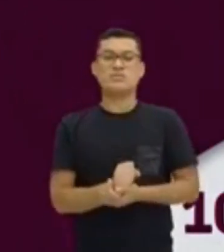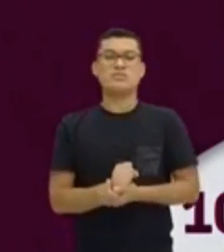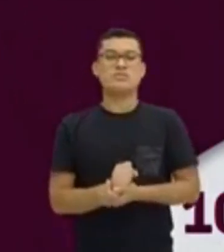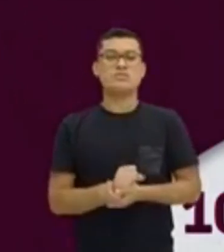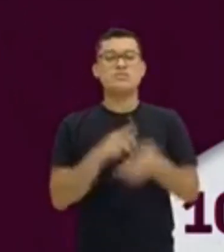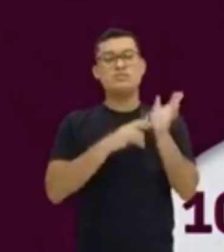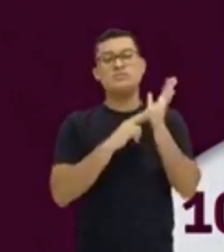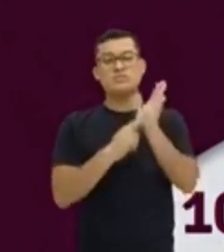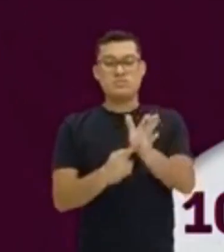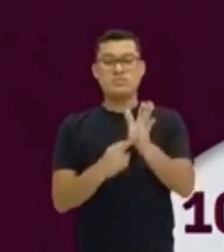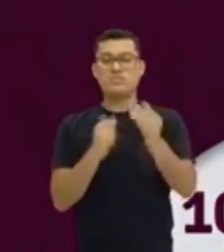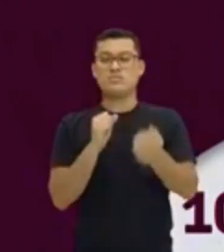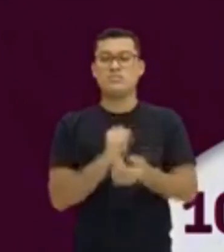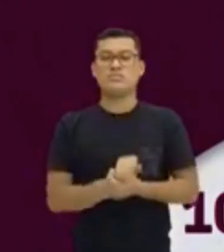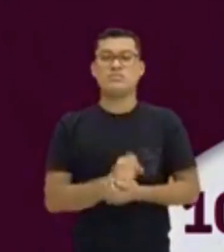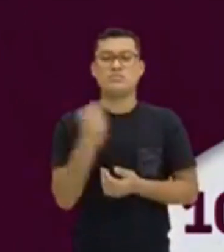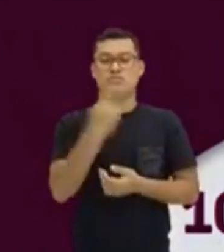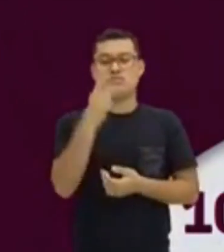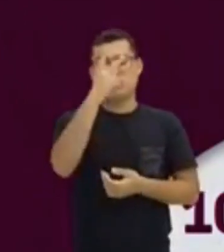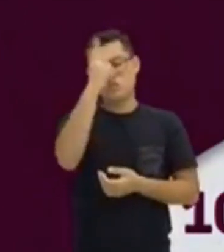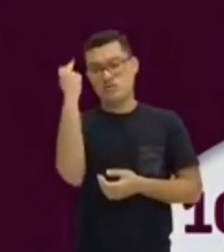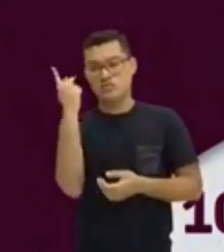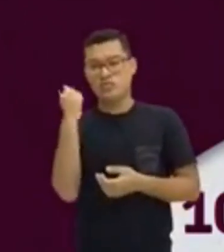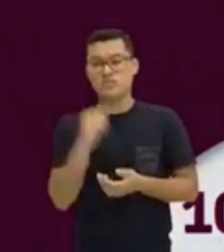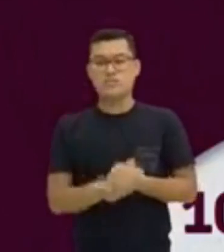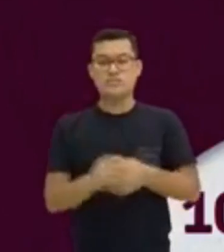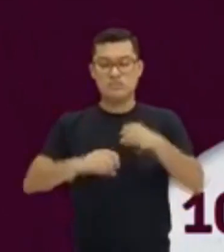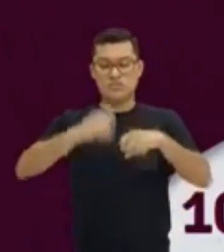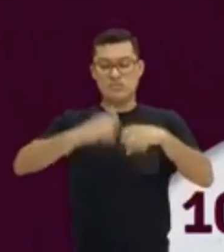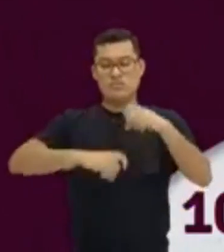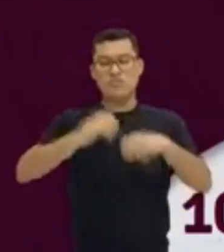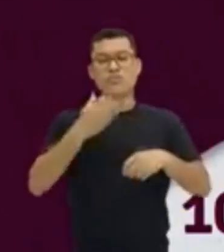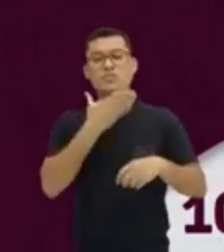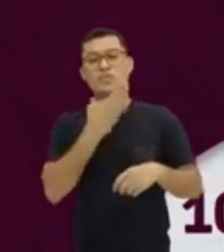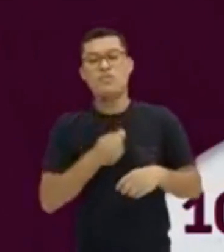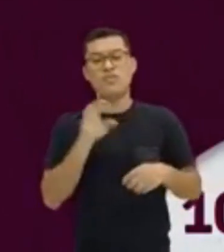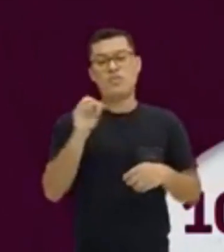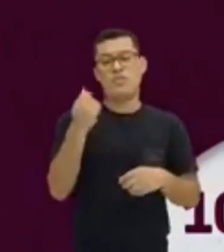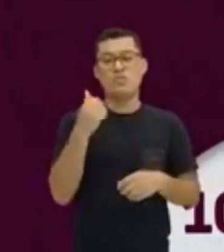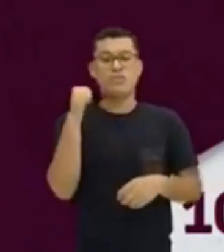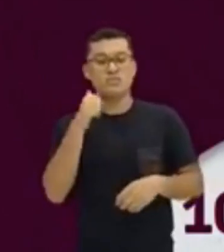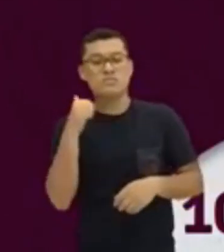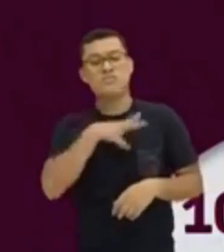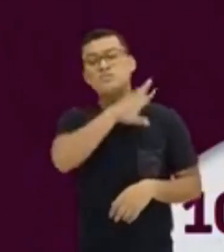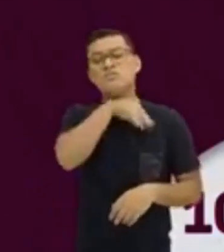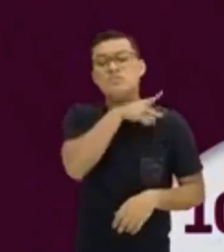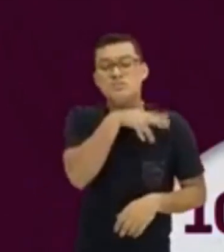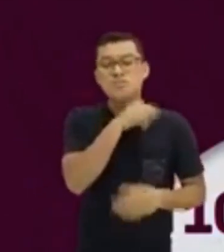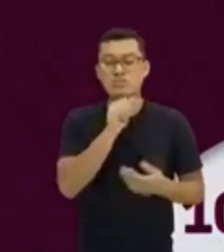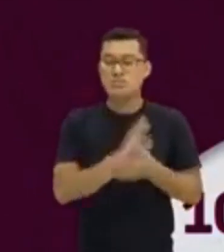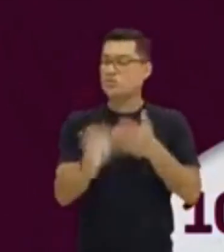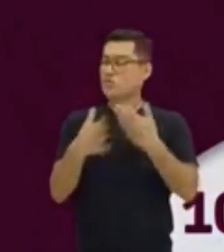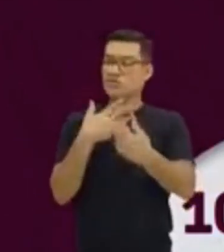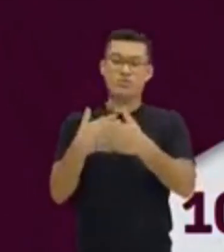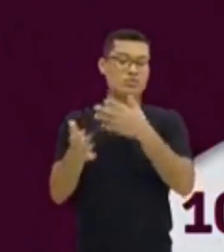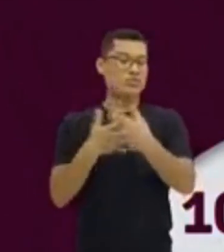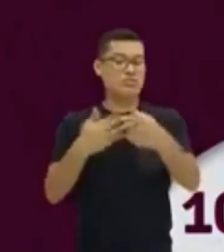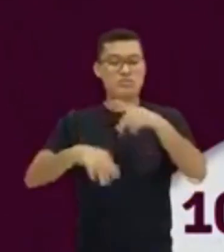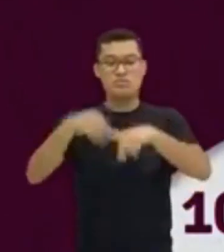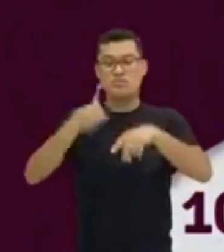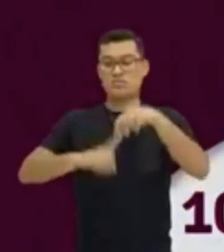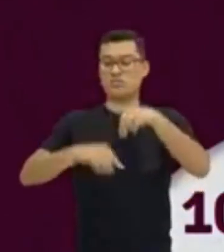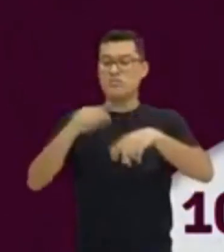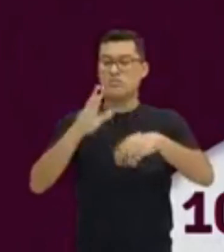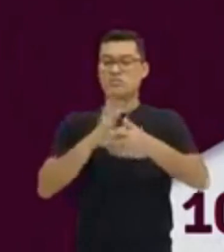representaria duas pessoas do sexo masculino, feminino, os animais ou qualquer objeto no plural.